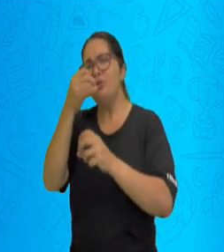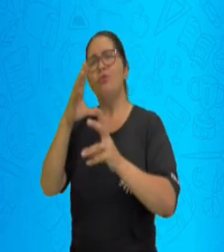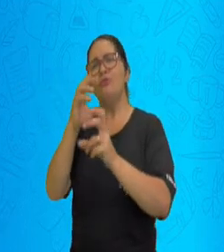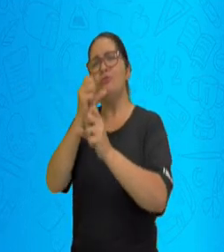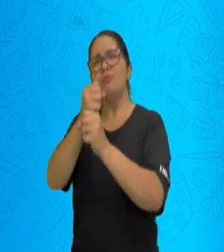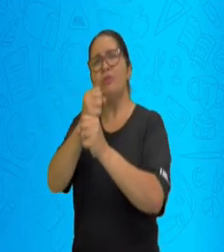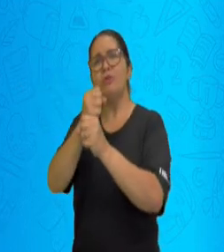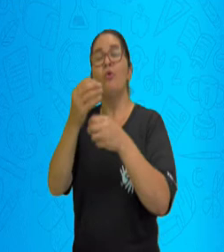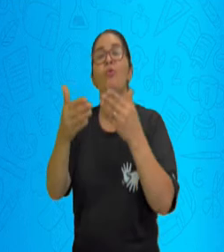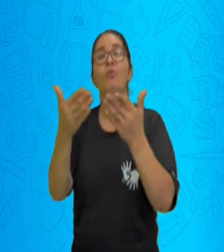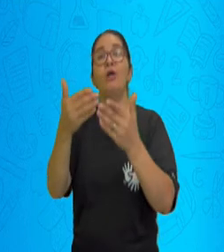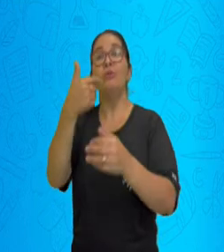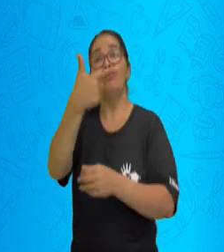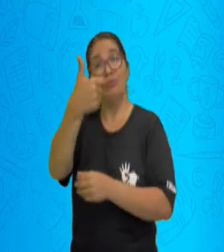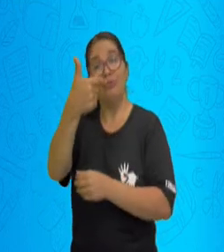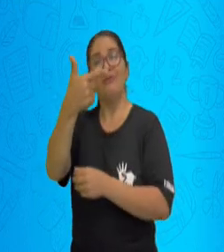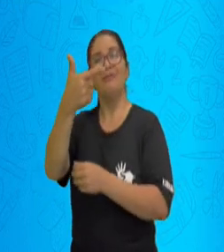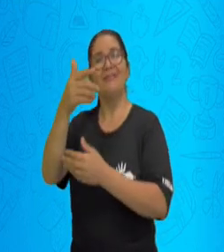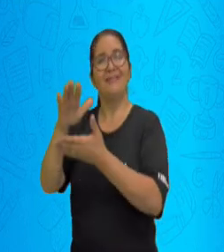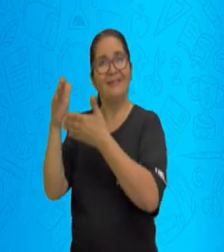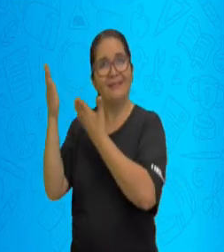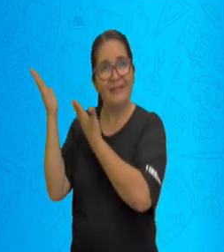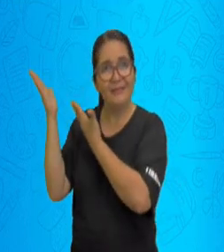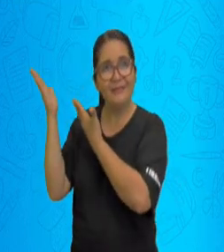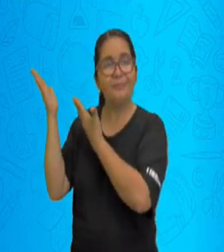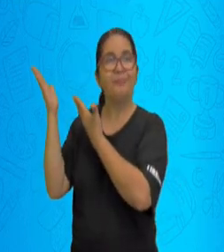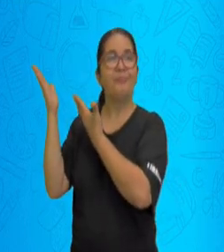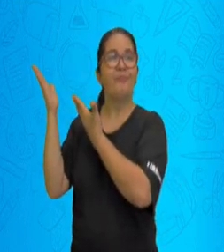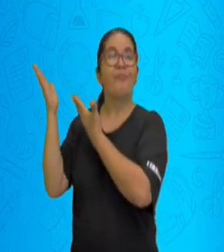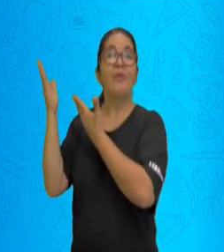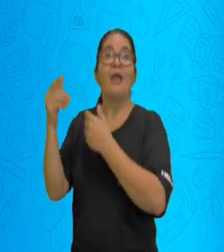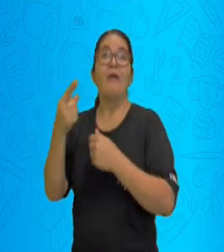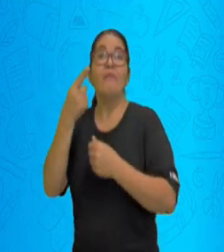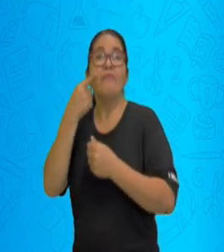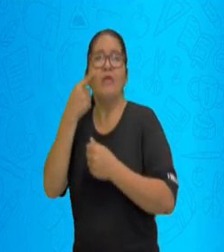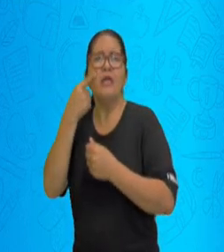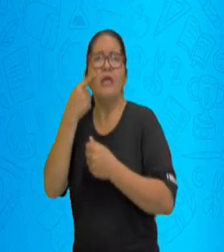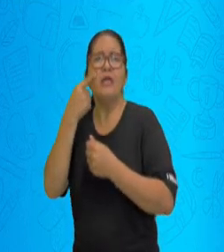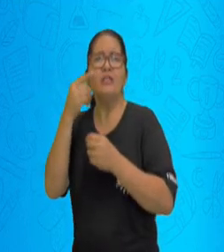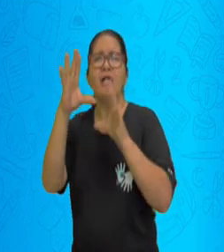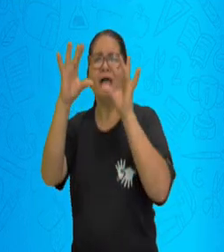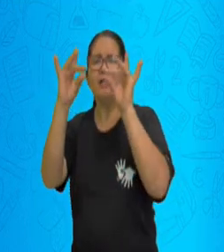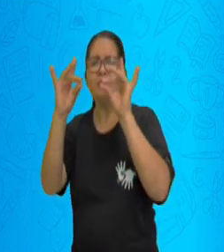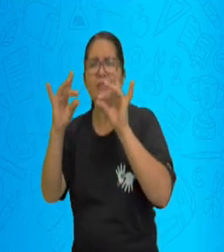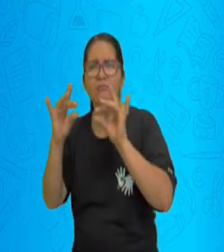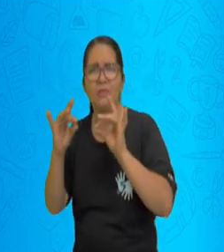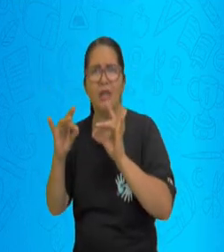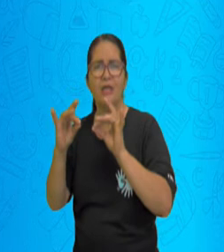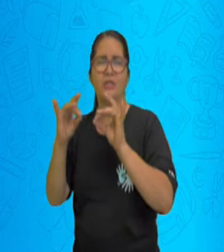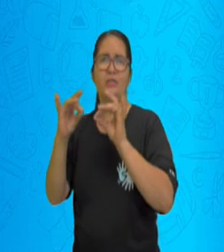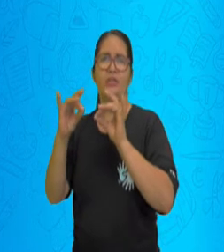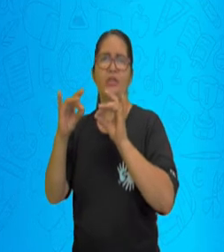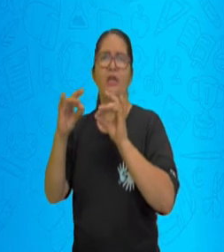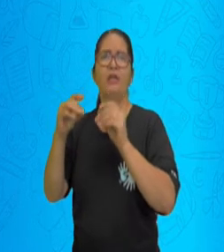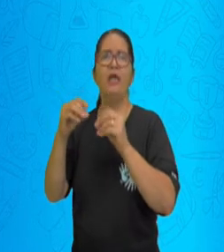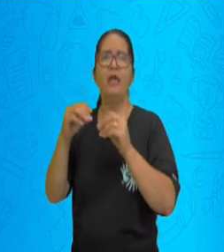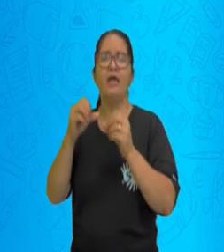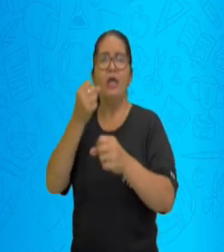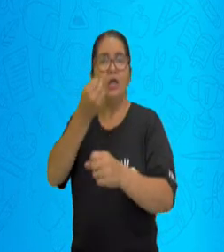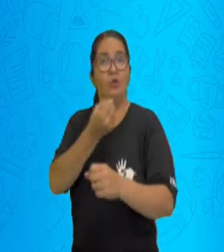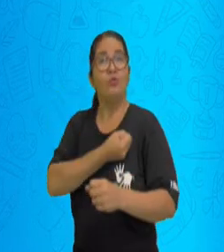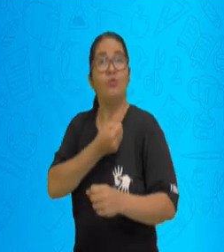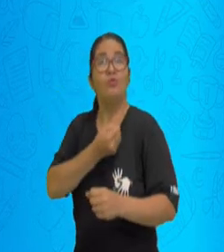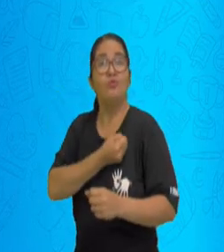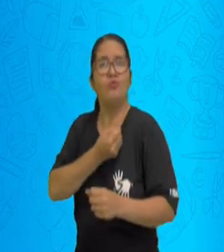entendam também? Que 10 mais 2, 20 menos 8, 8 mais 4,